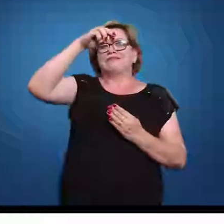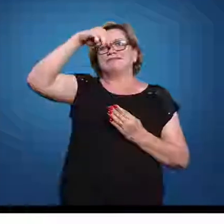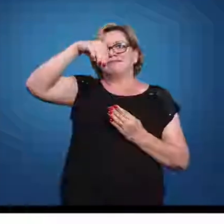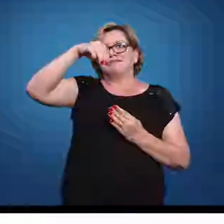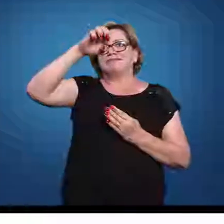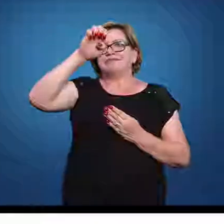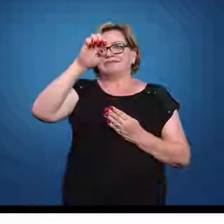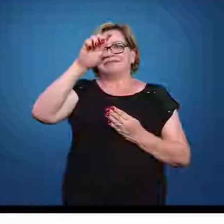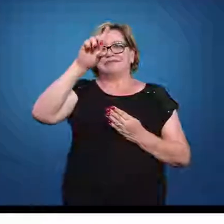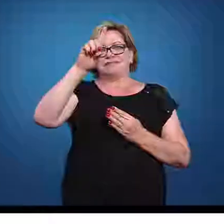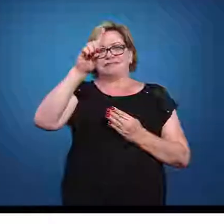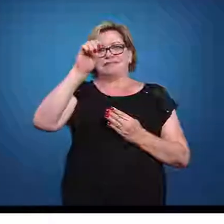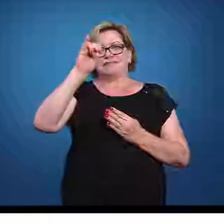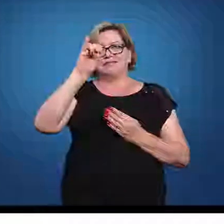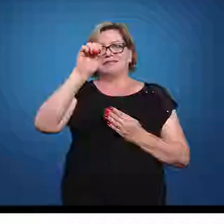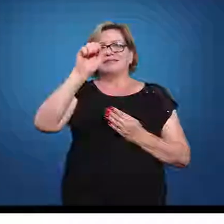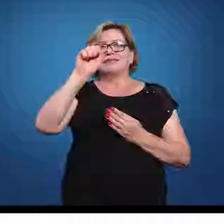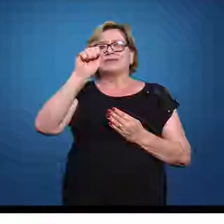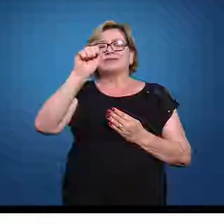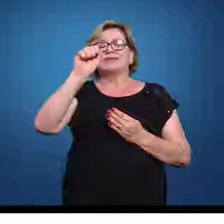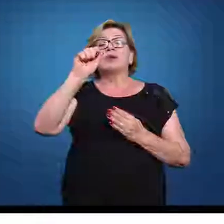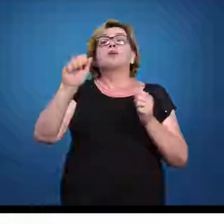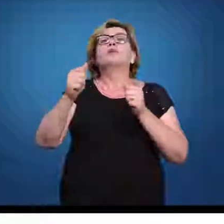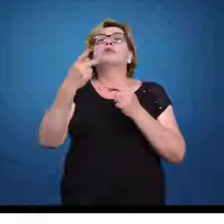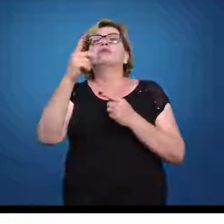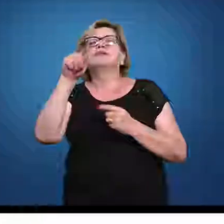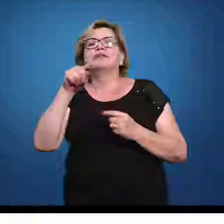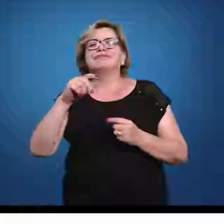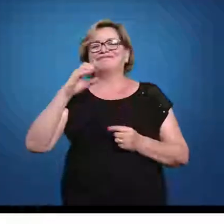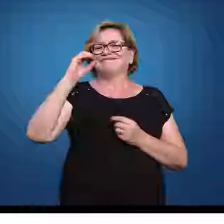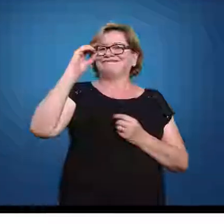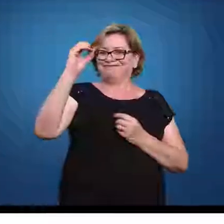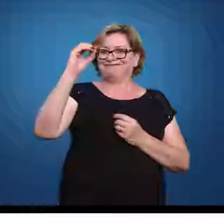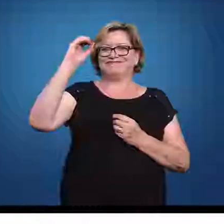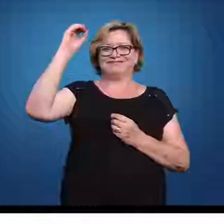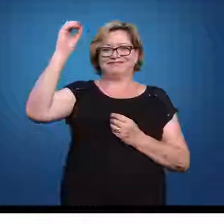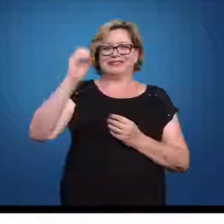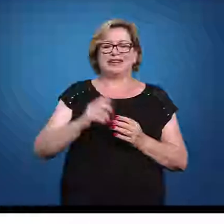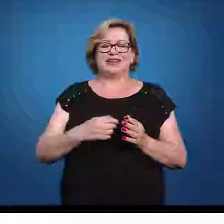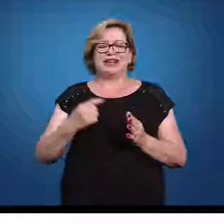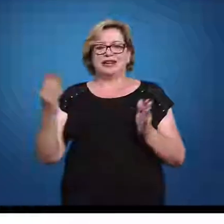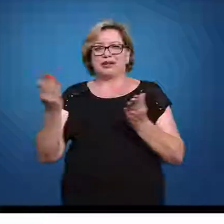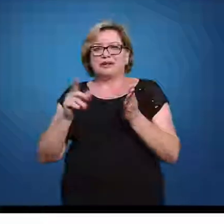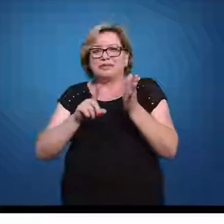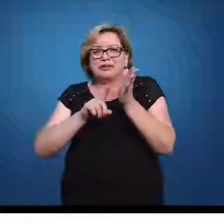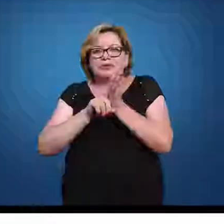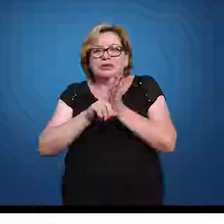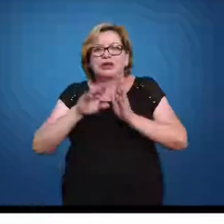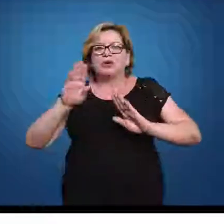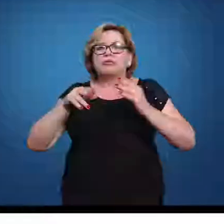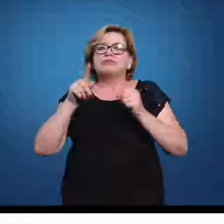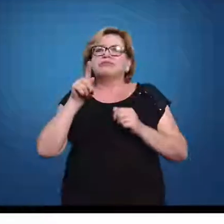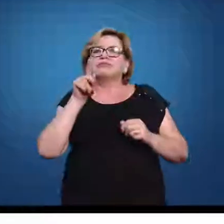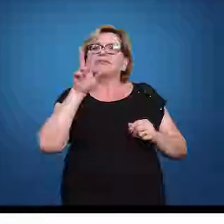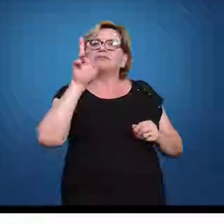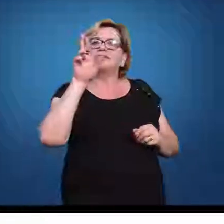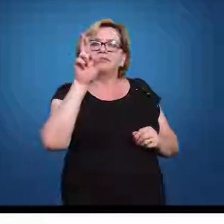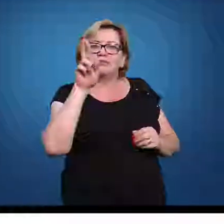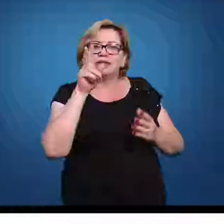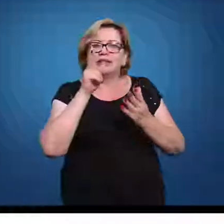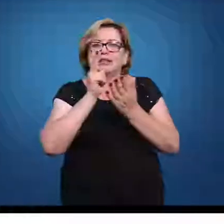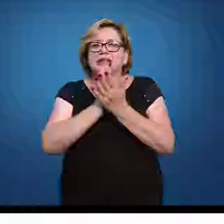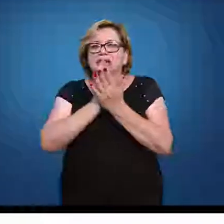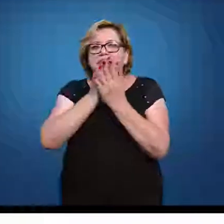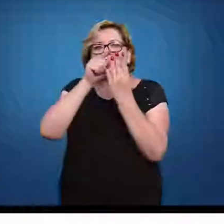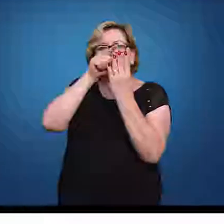E a média é quando? Zero. Zero grau. A pergunta é qual a probabilidade da temperatura permanecer